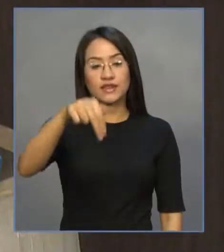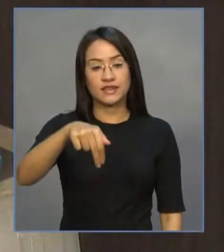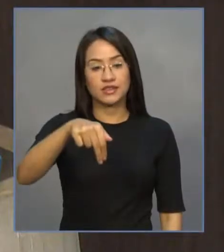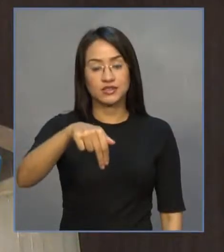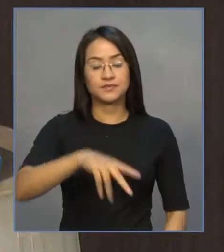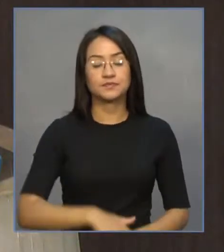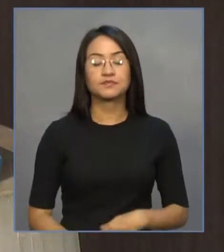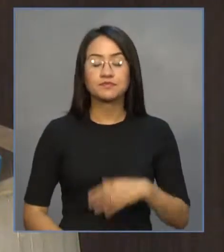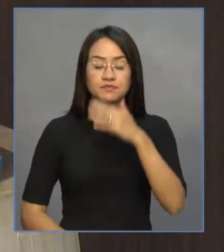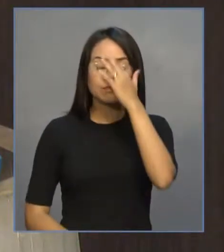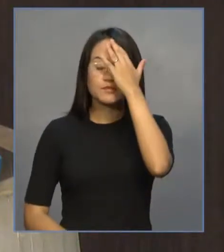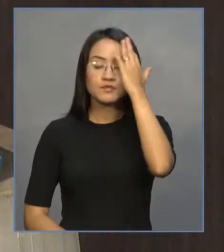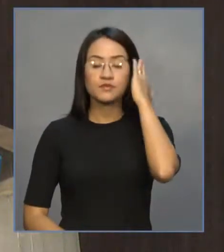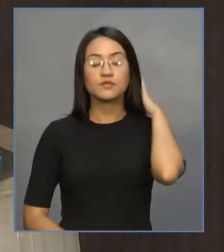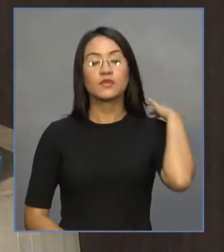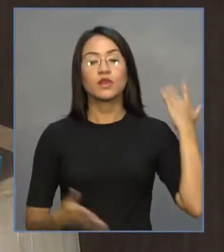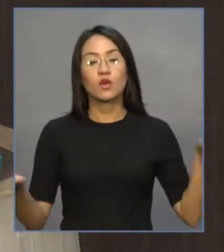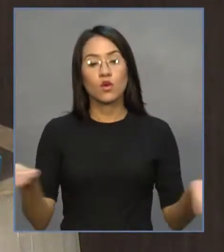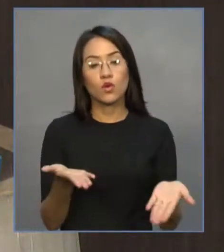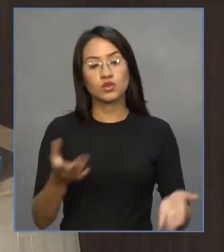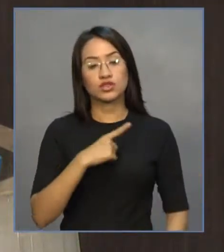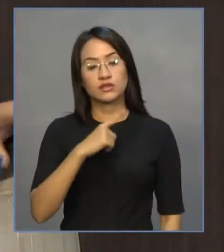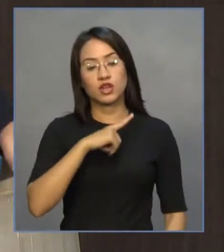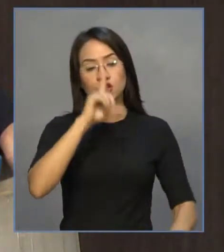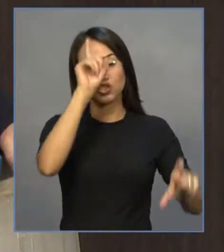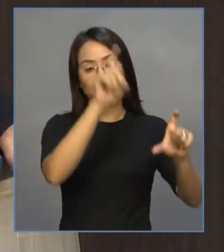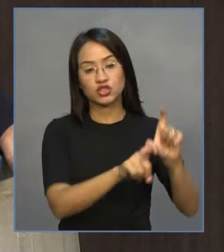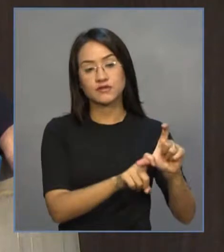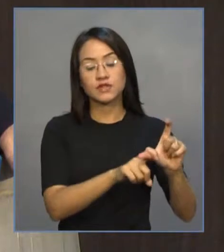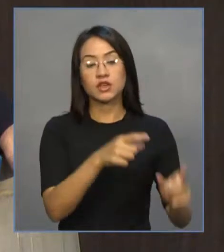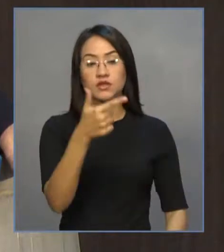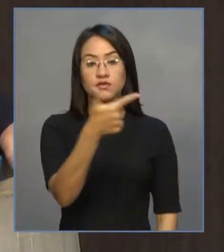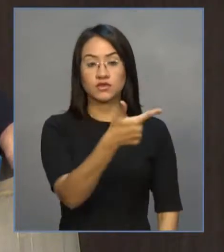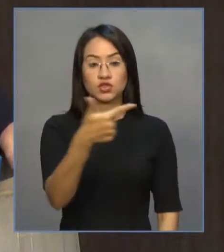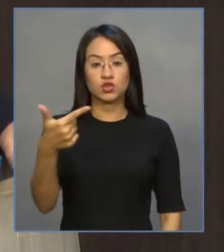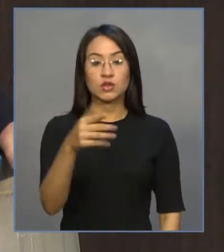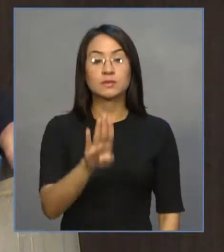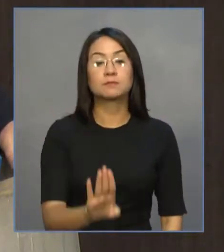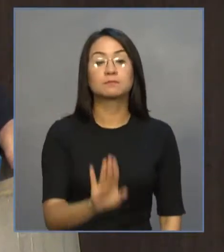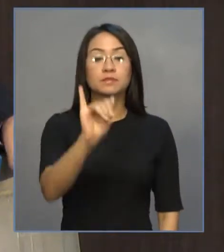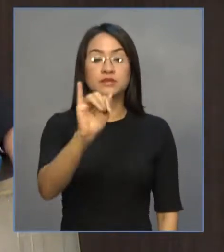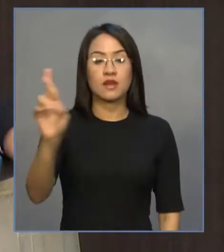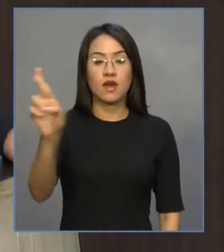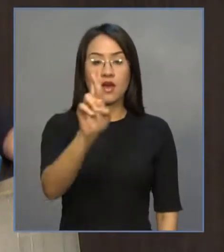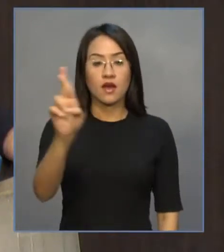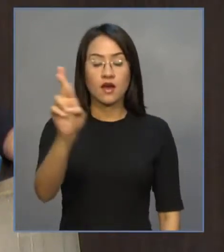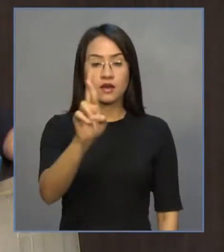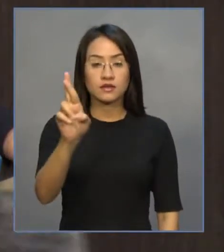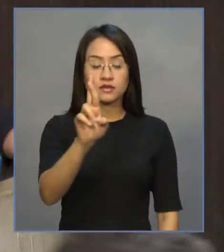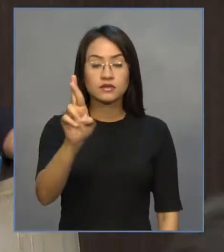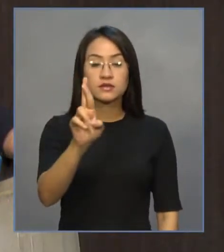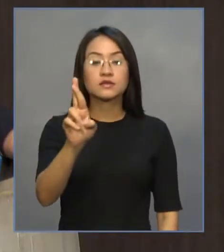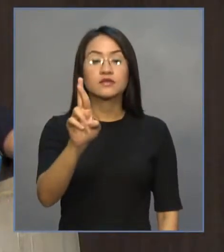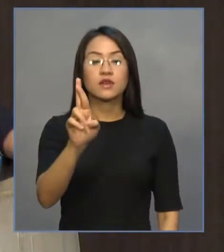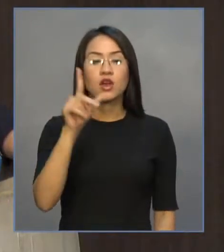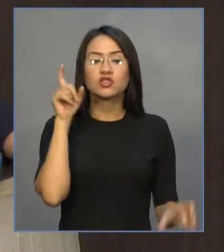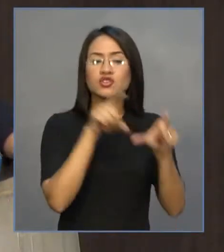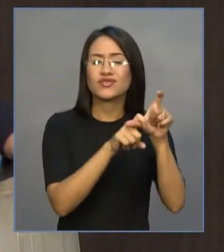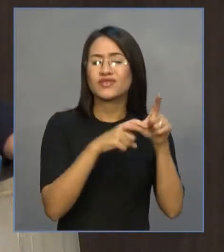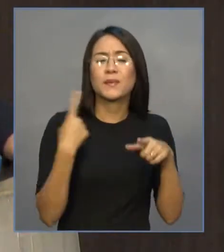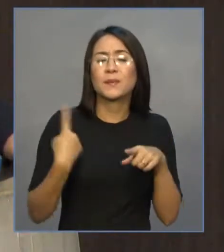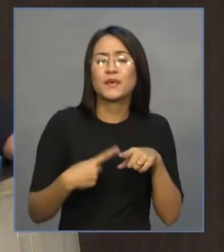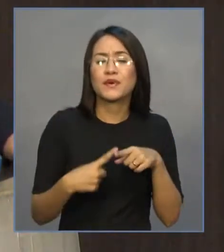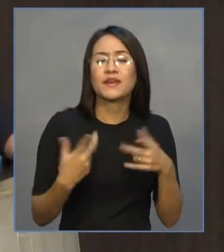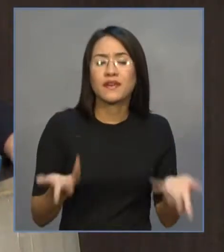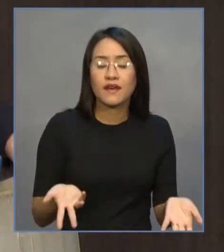Nós temos hoje uma dívida de 22 bilhões de reais em todas as santas casas do Brasil. Nós